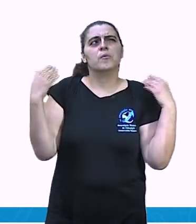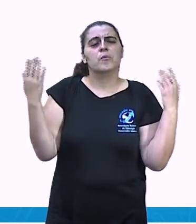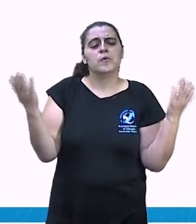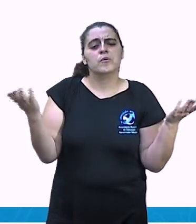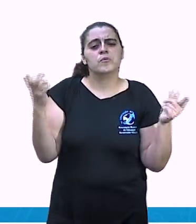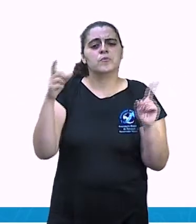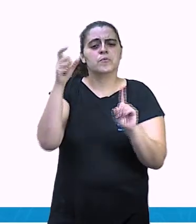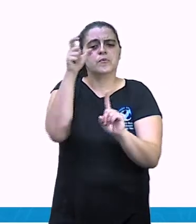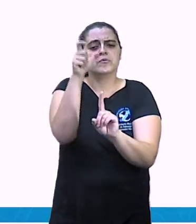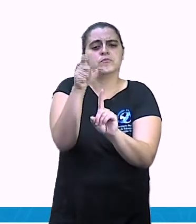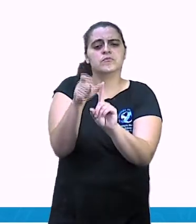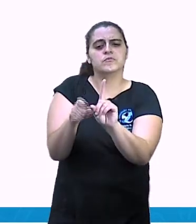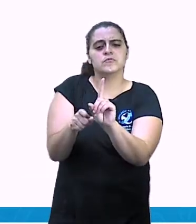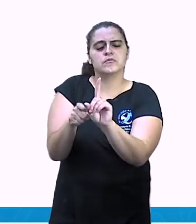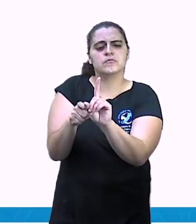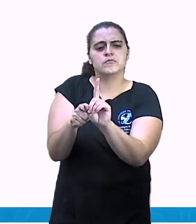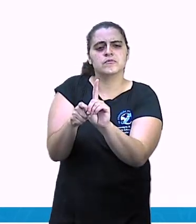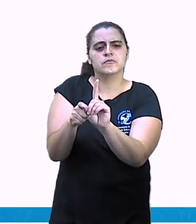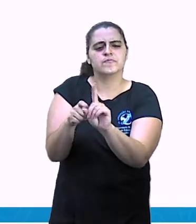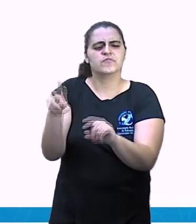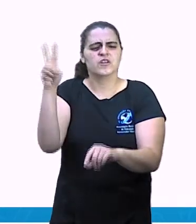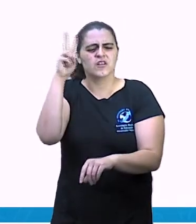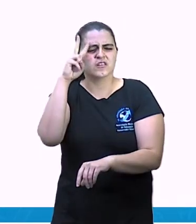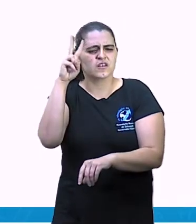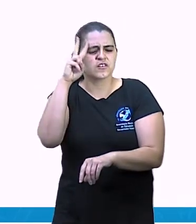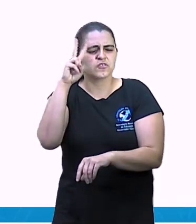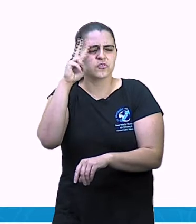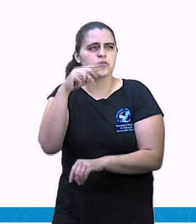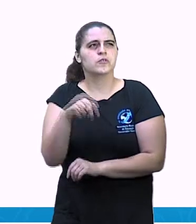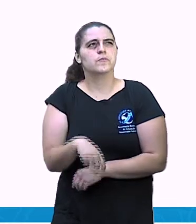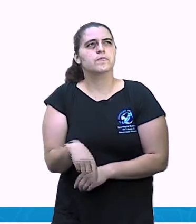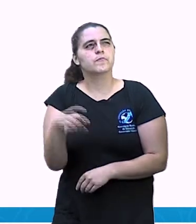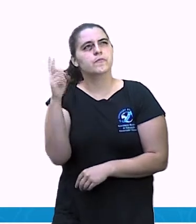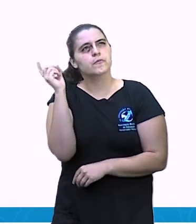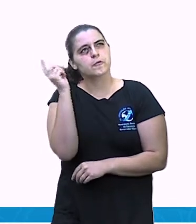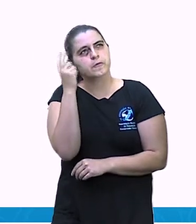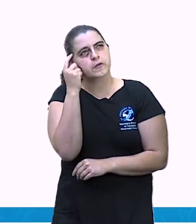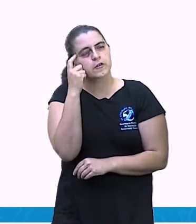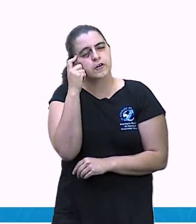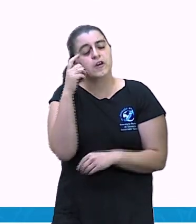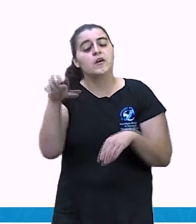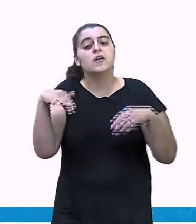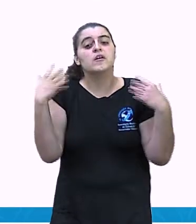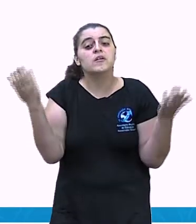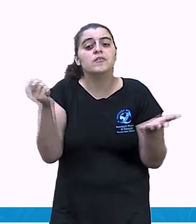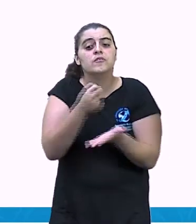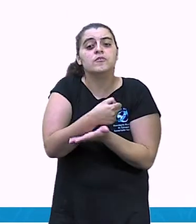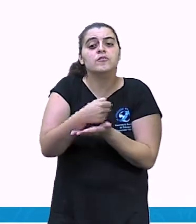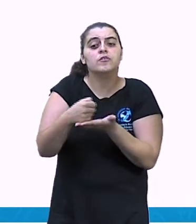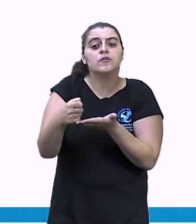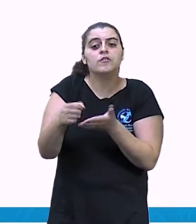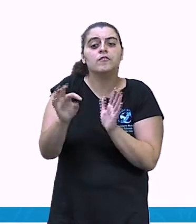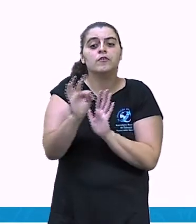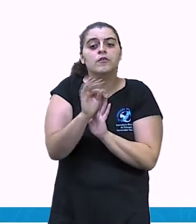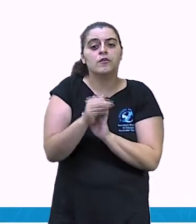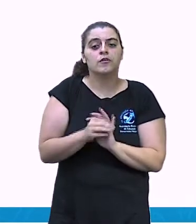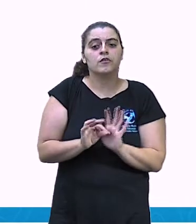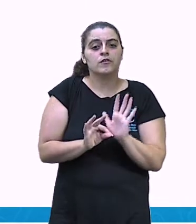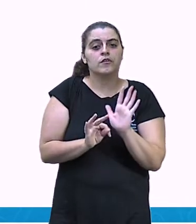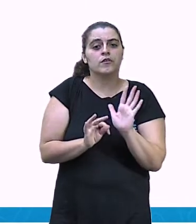os personagens dessa história, gente? Quem que fez essa história e acontecer?